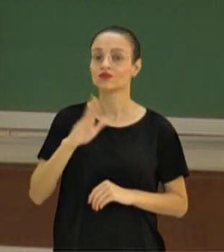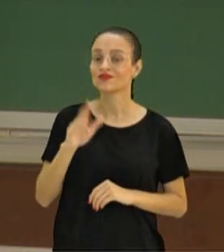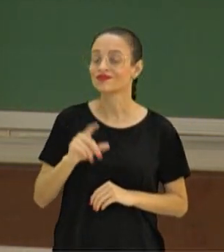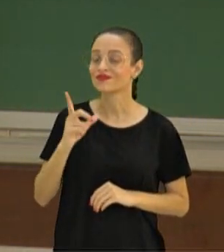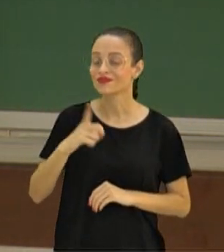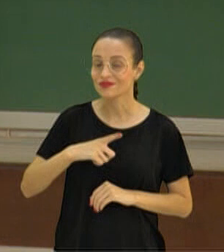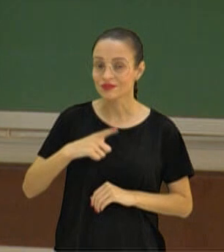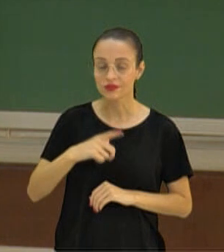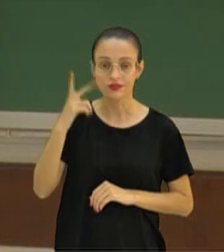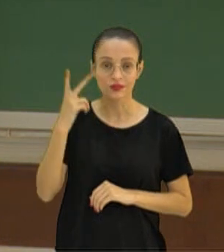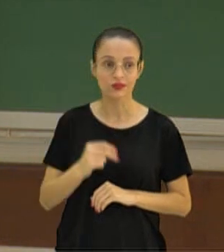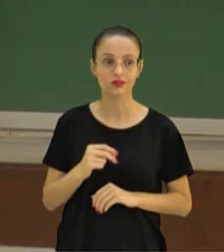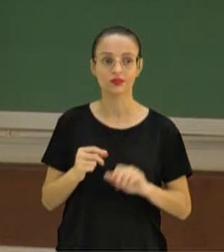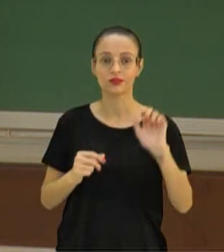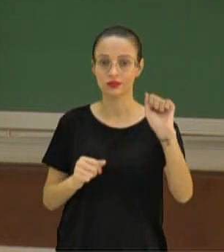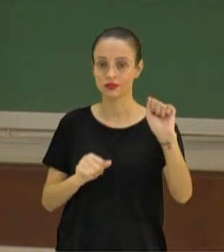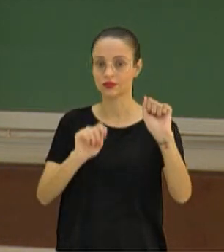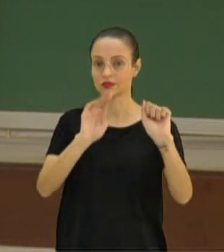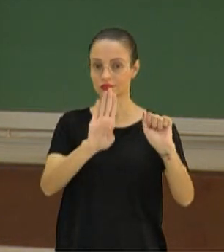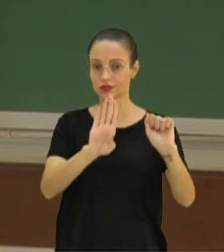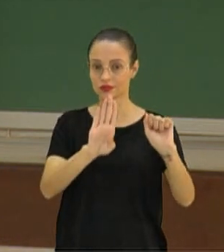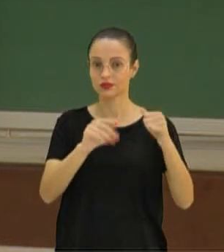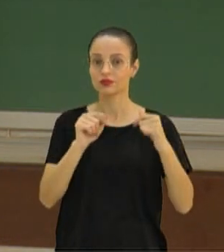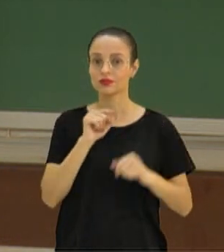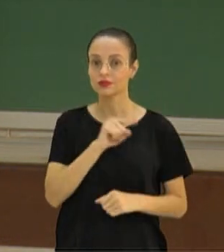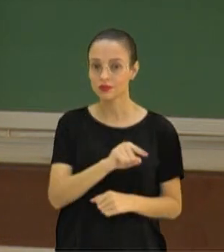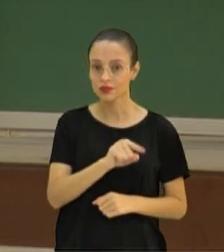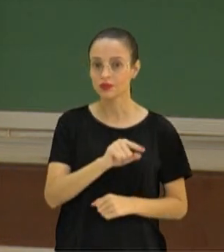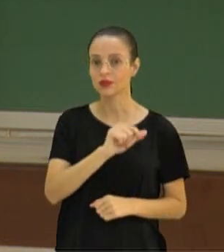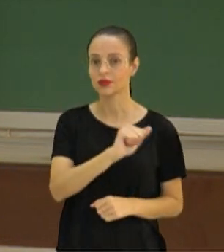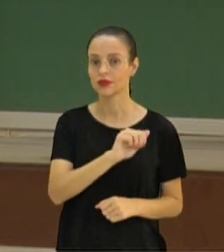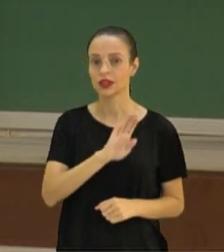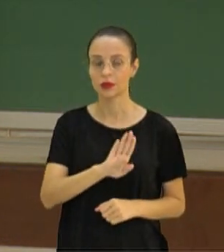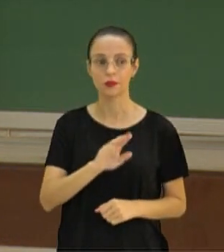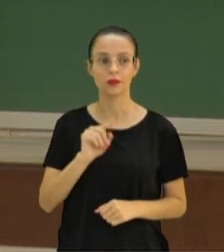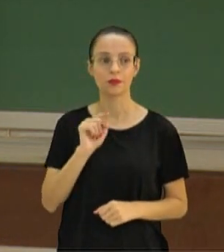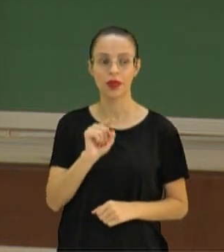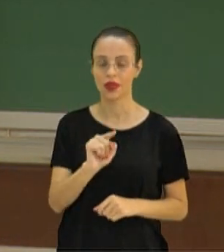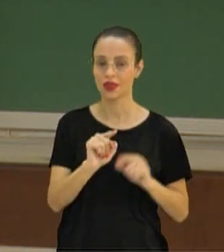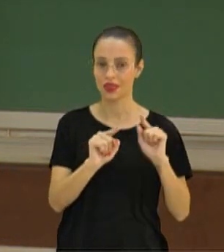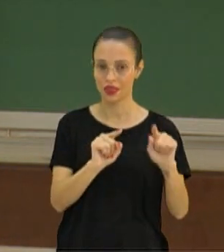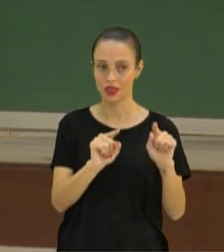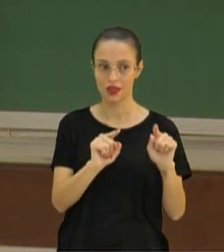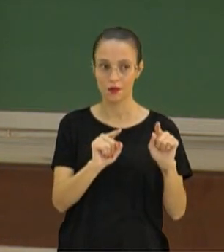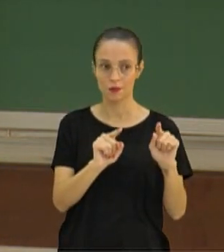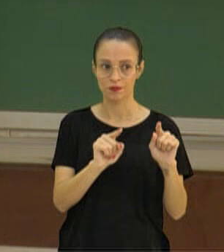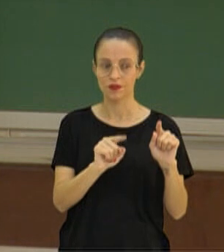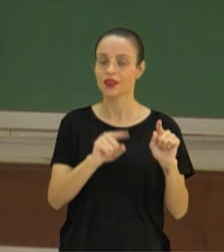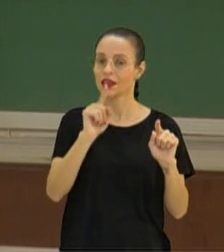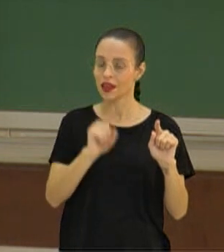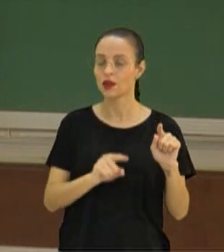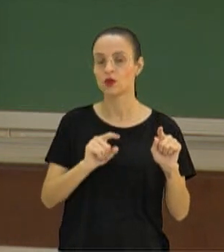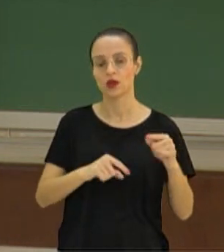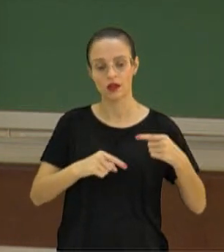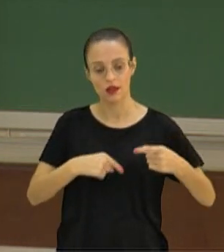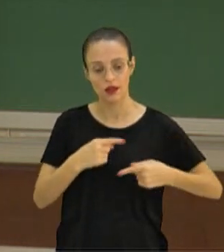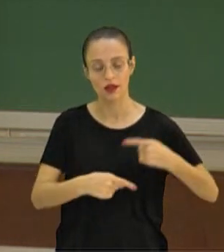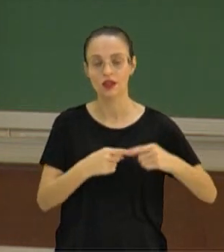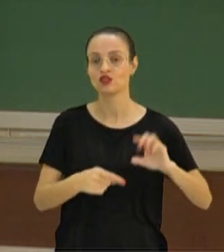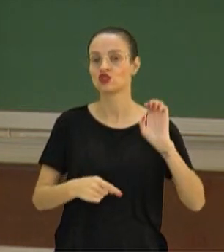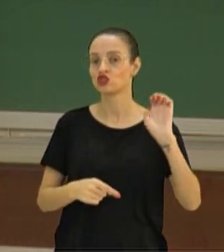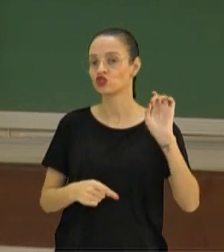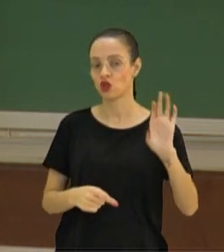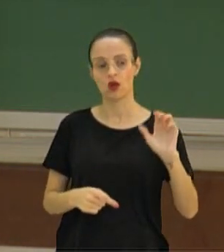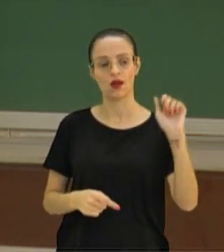de A e B. Então, esse ancestral que está aqui, pessoal, nesse pontinho aqui, é um ancestral somente de A